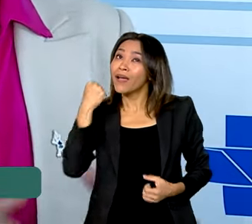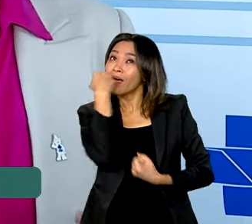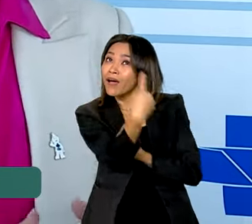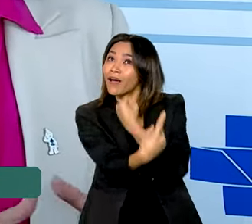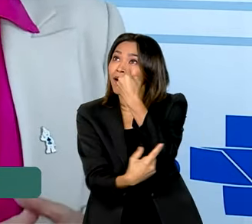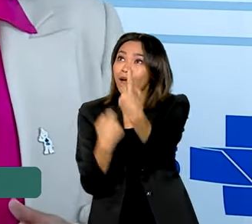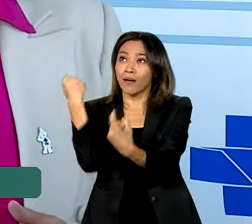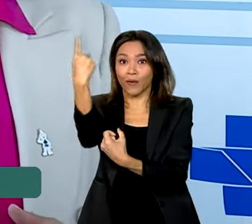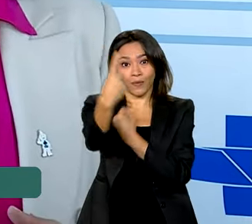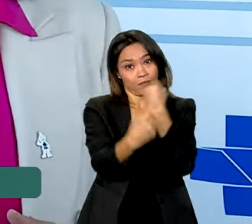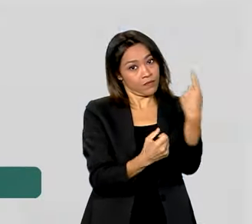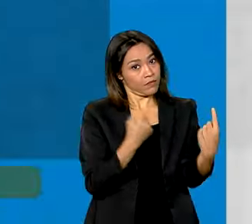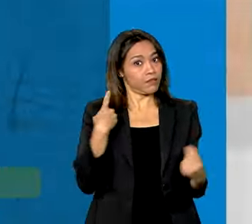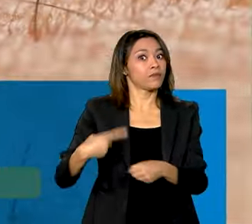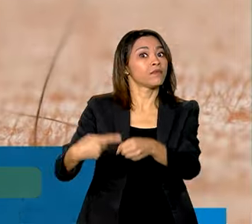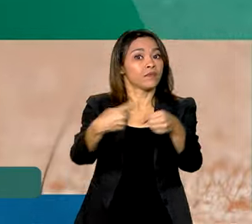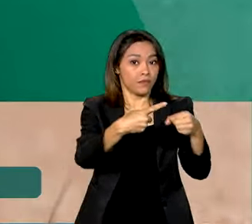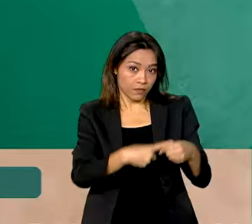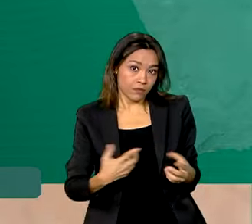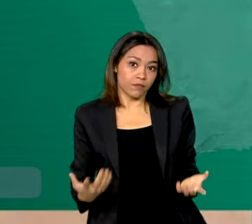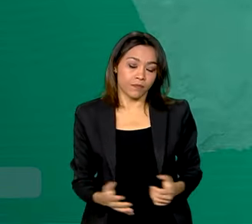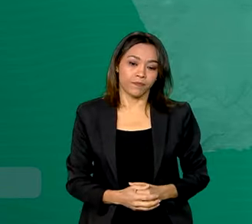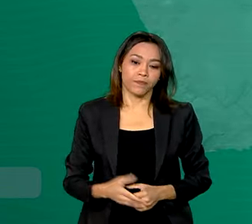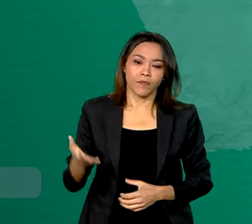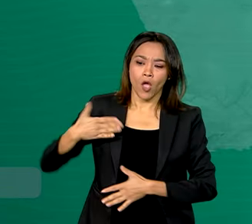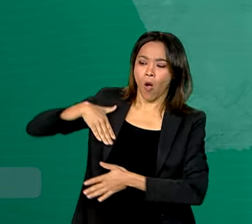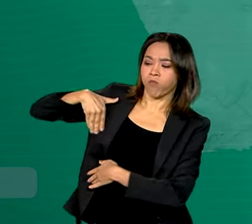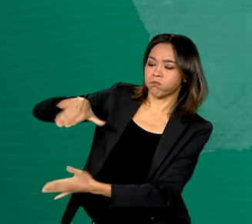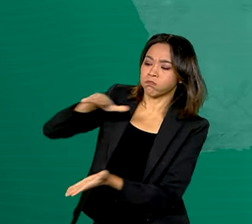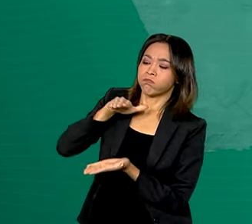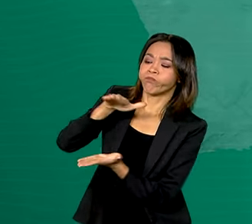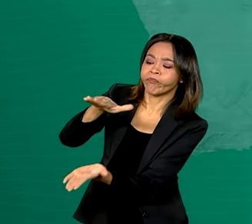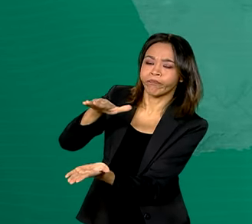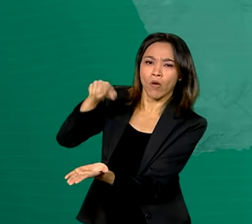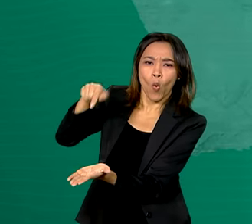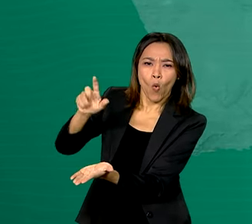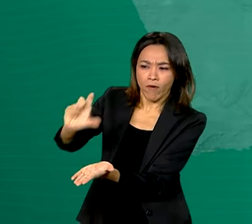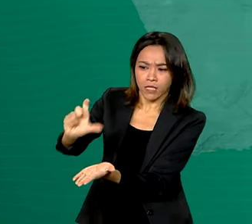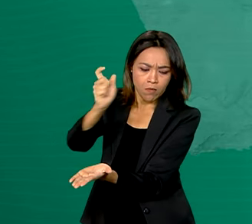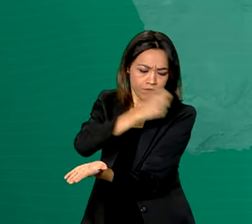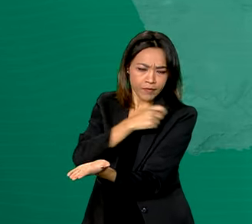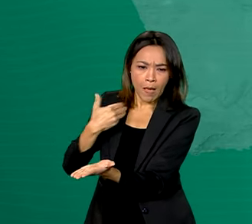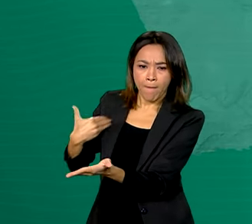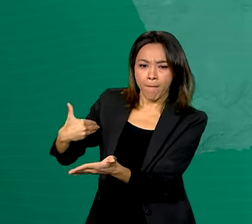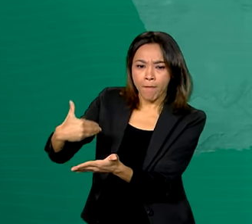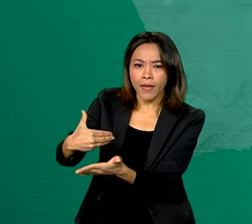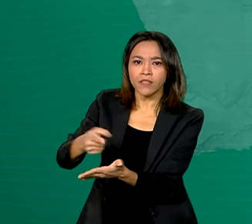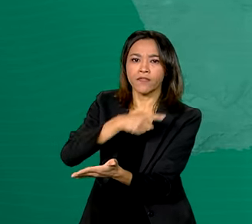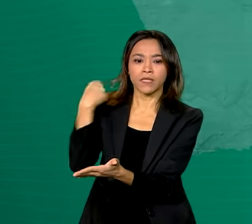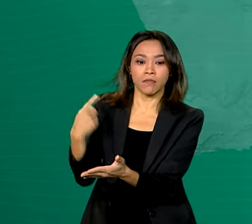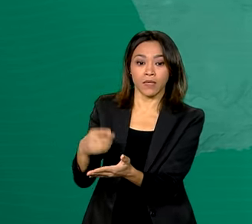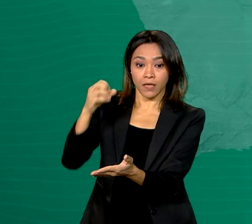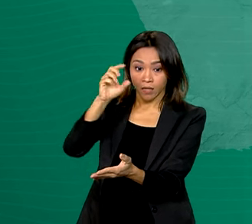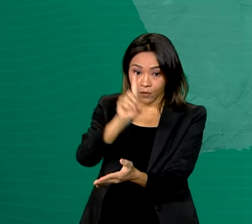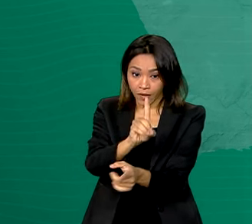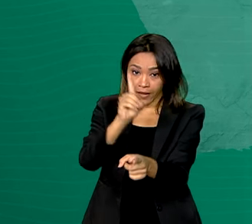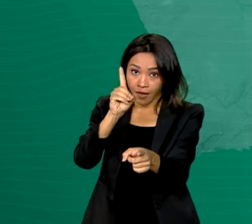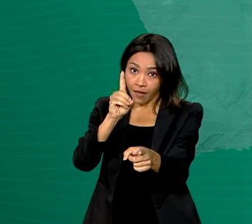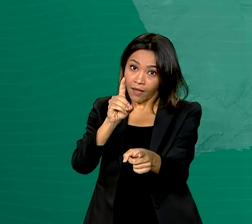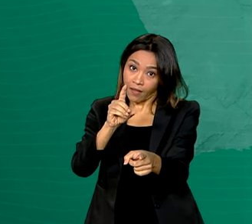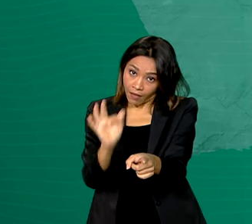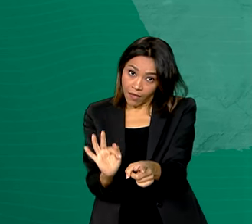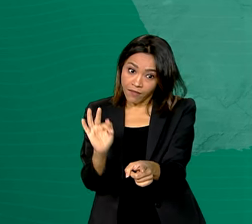para essa situação. Os estoques de vacina estão perto do vencimento, no Distrito Federal e em 10 estados.